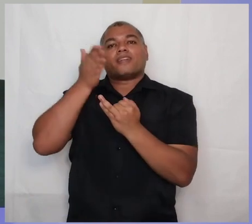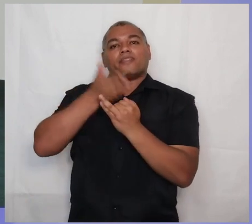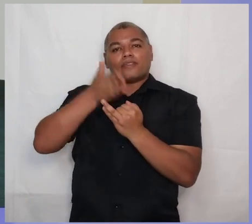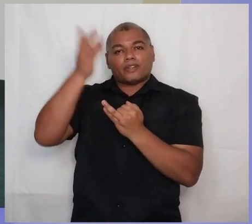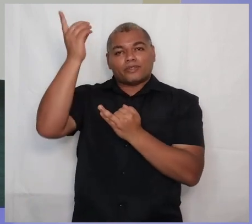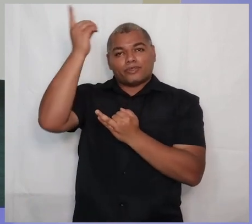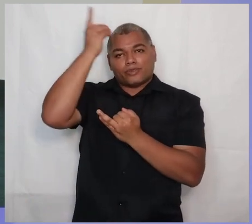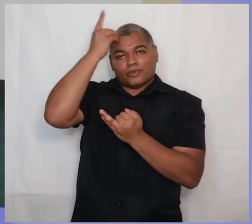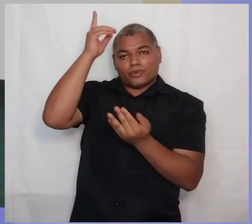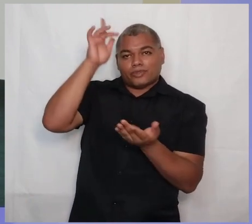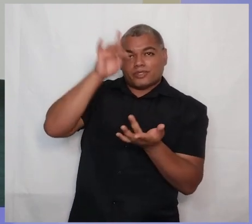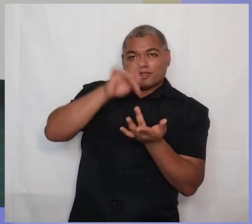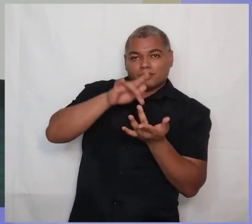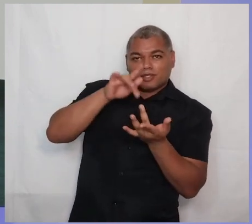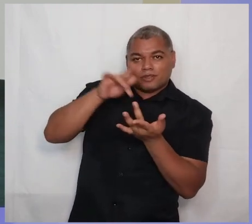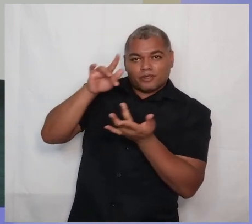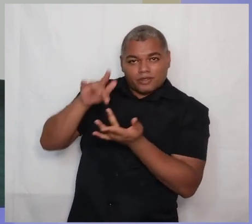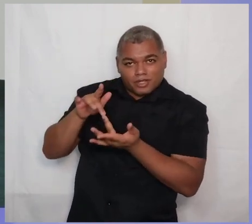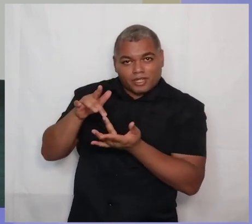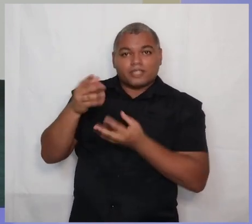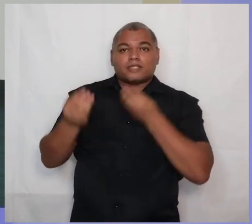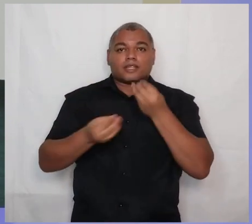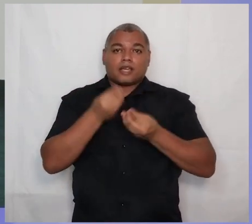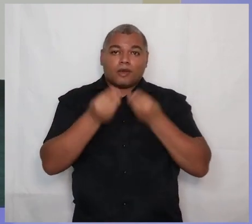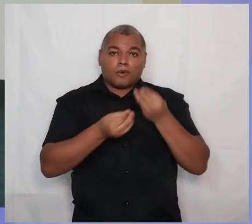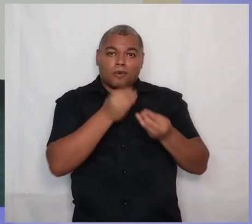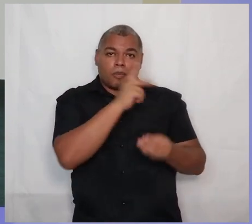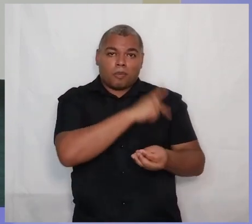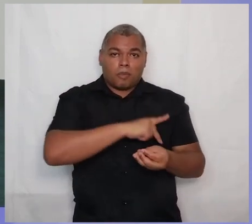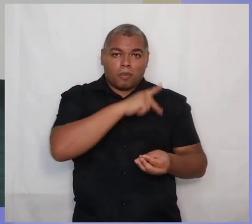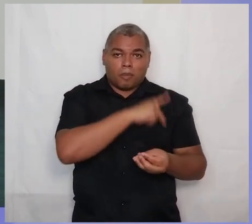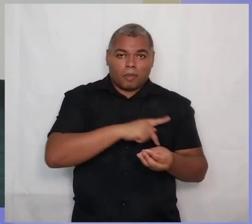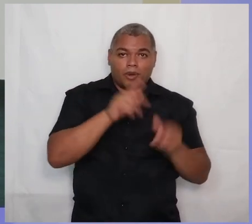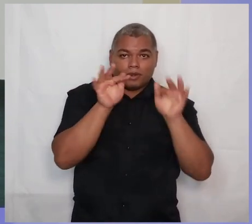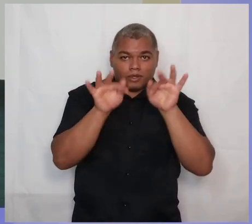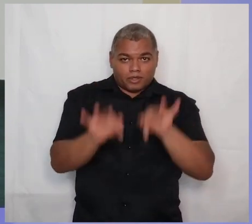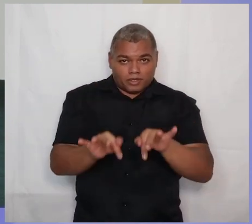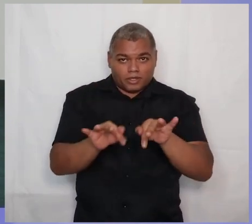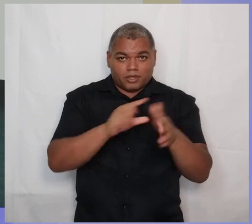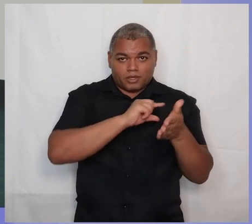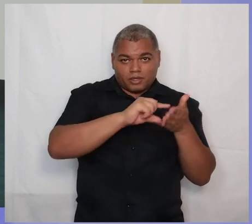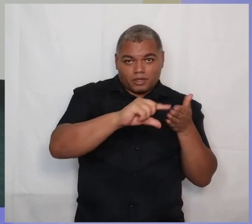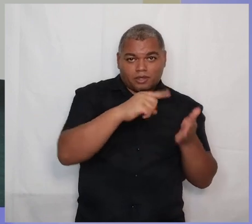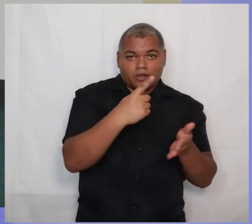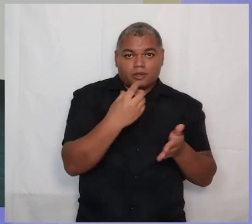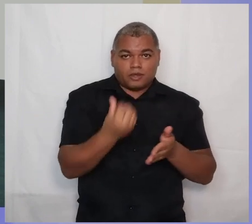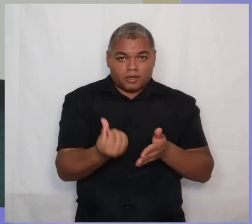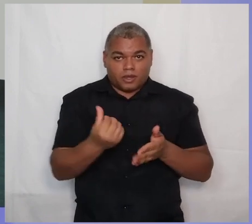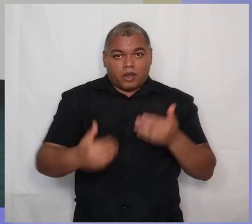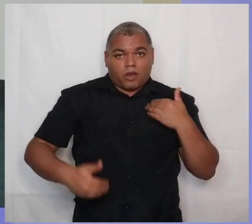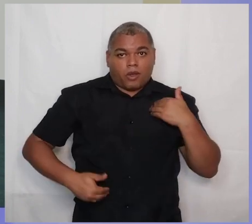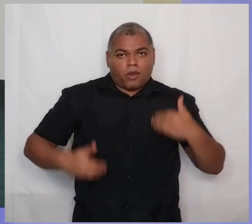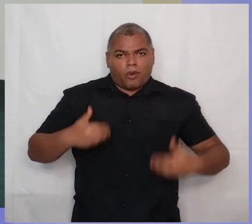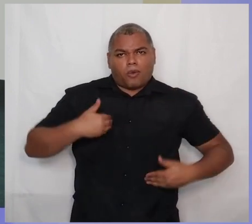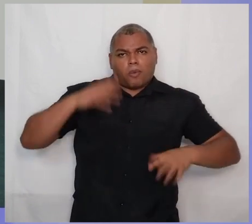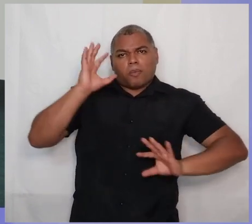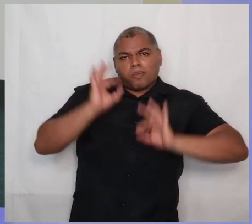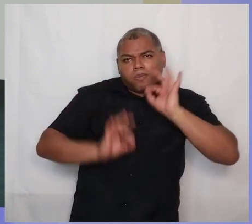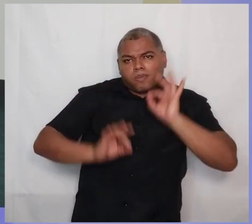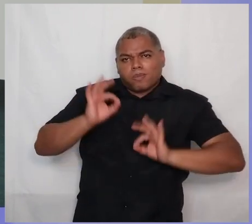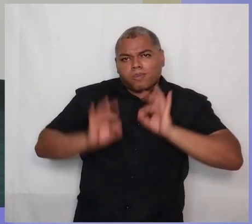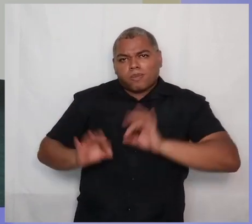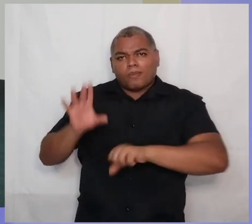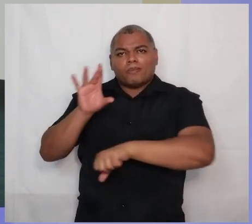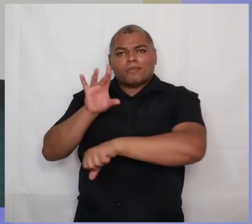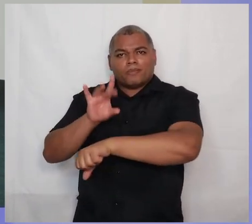a maneira que Paulo termina esse texto. De quem todo o corpo, versículo 16, bem ajustado e consolidado pelo auxílio de todas as juntas,